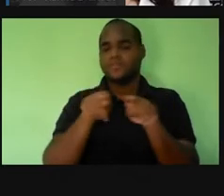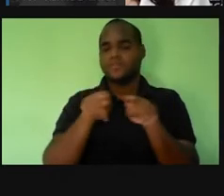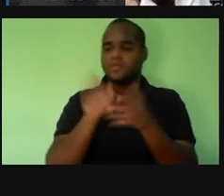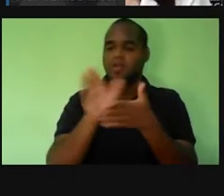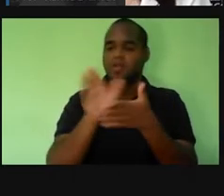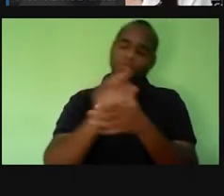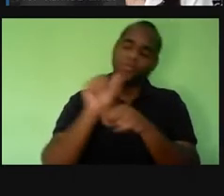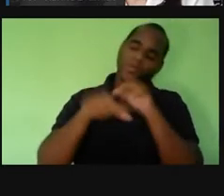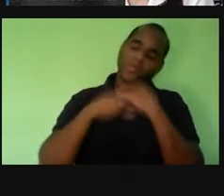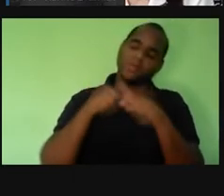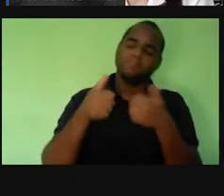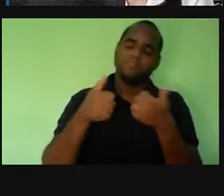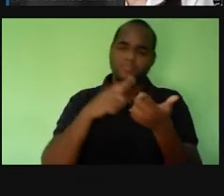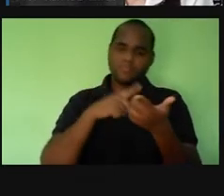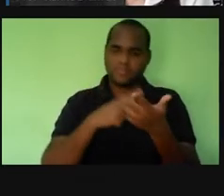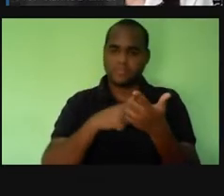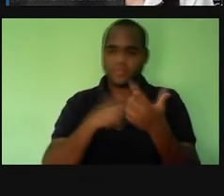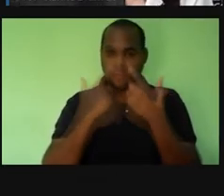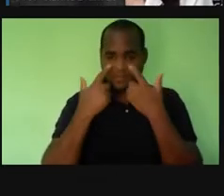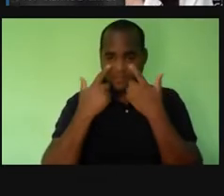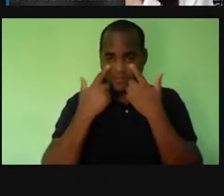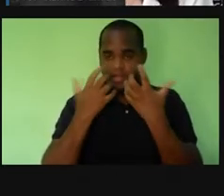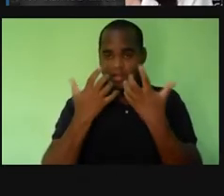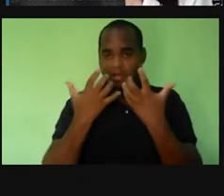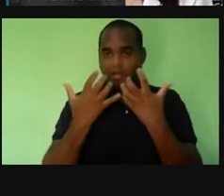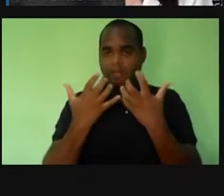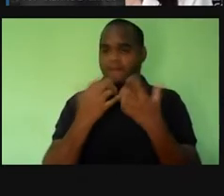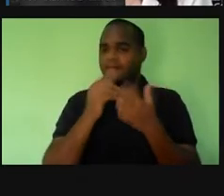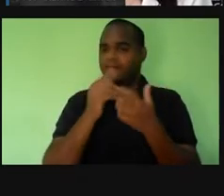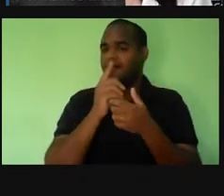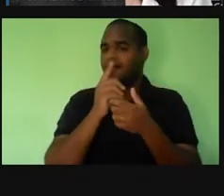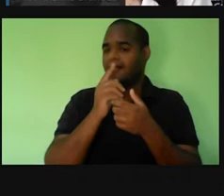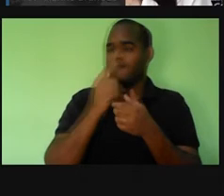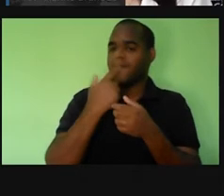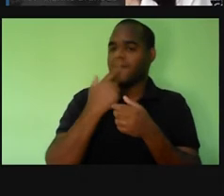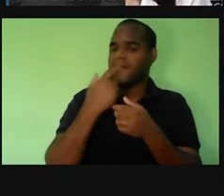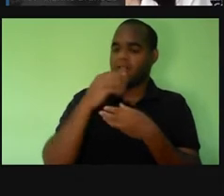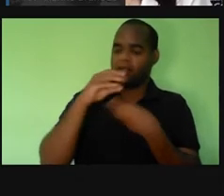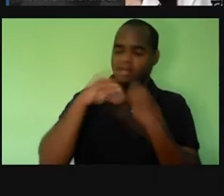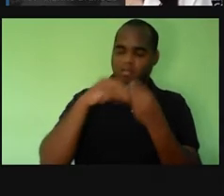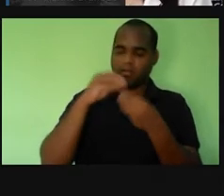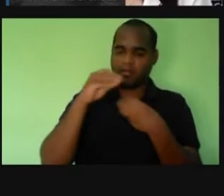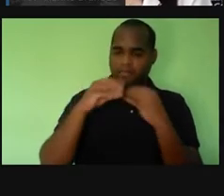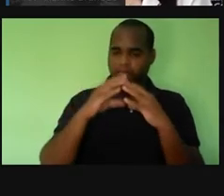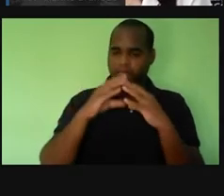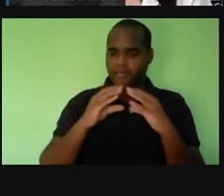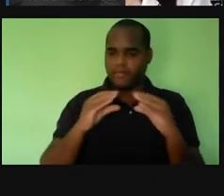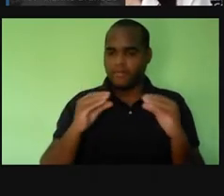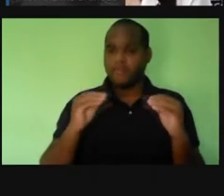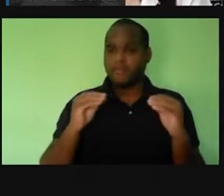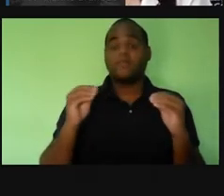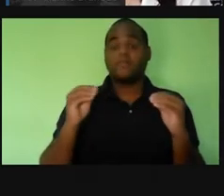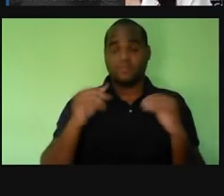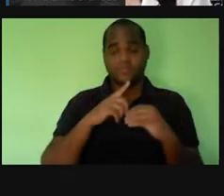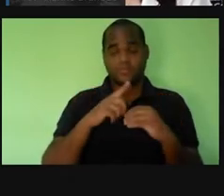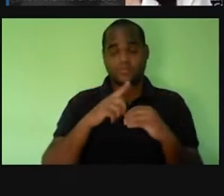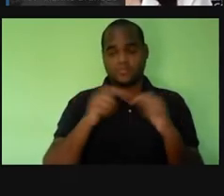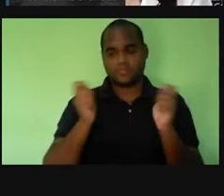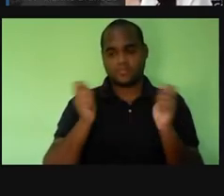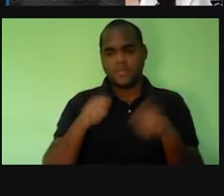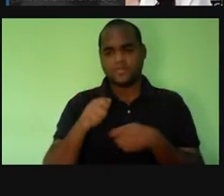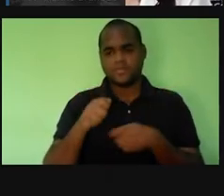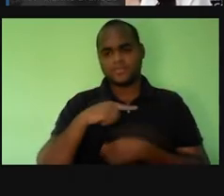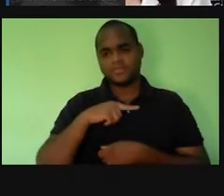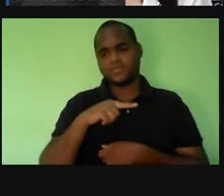modificações. Ah, eu quero ver esse sangue diluído. Será que muda o pH? Então, a gente acrescenta um pouco mais de água. Percebem que,